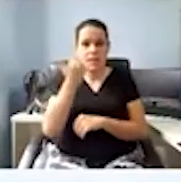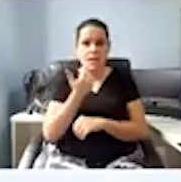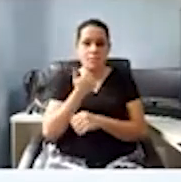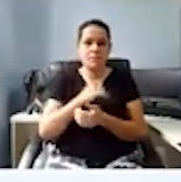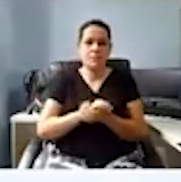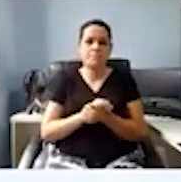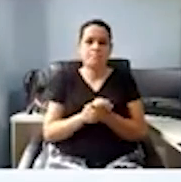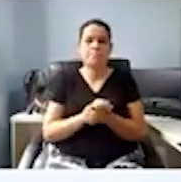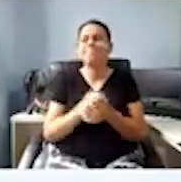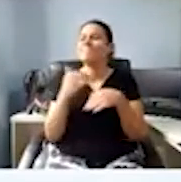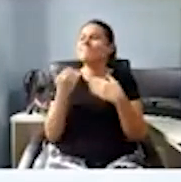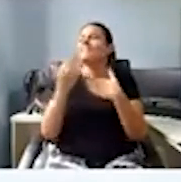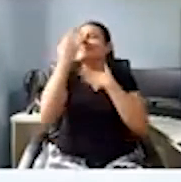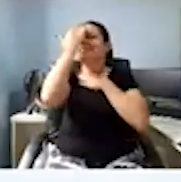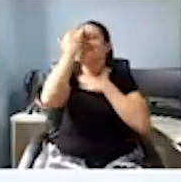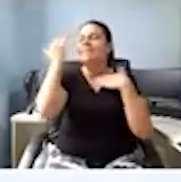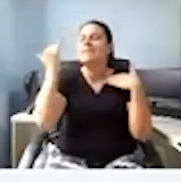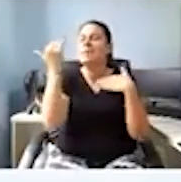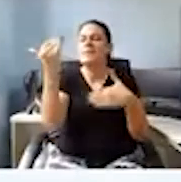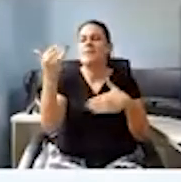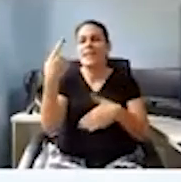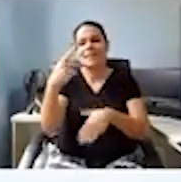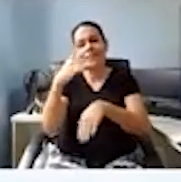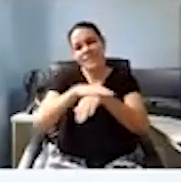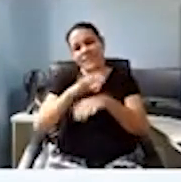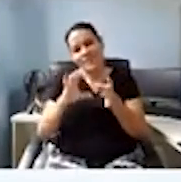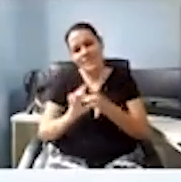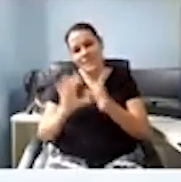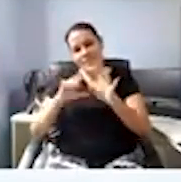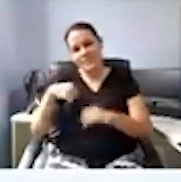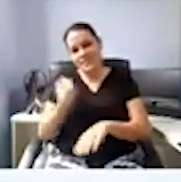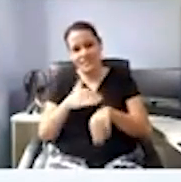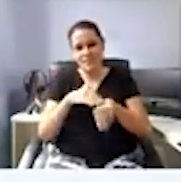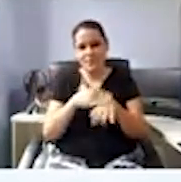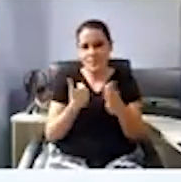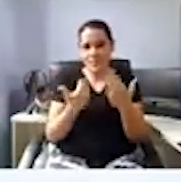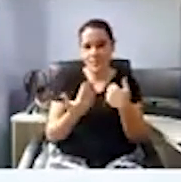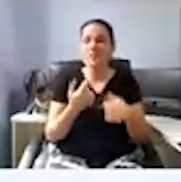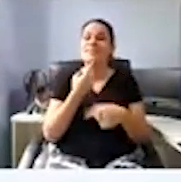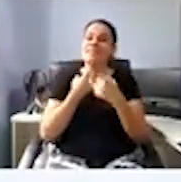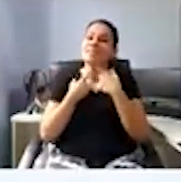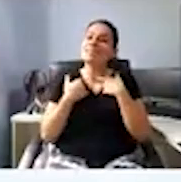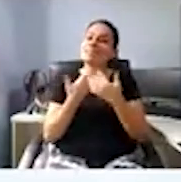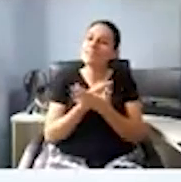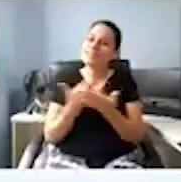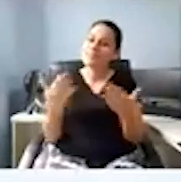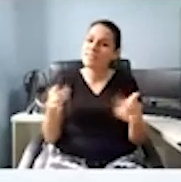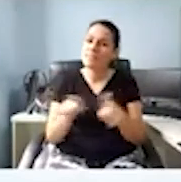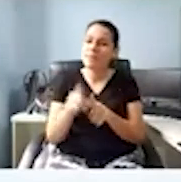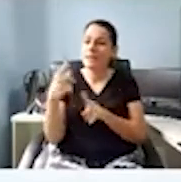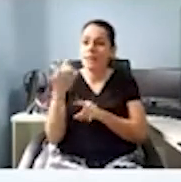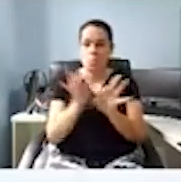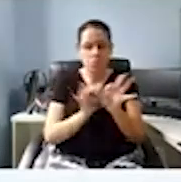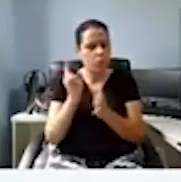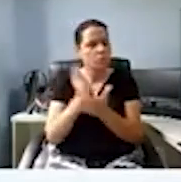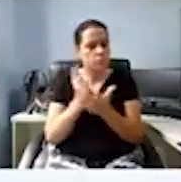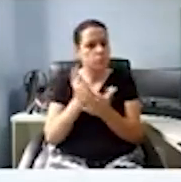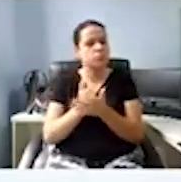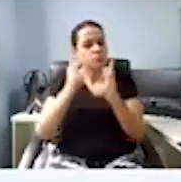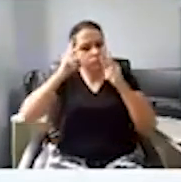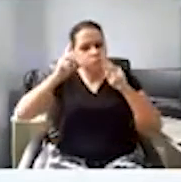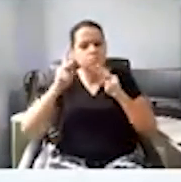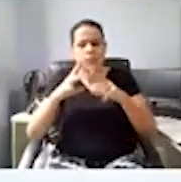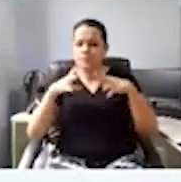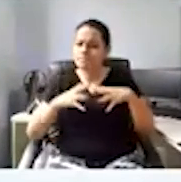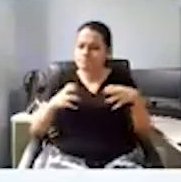Muito obrigada, vereador, pelo seu tempo, tá? Desejamos para você que seu projeto continue nessa mesma